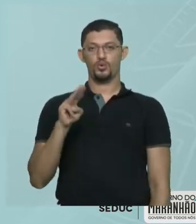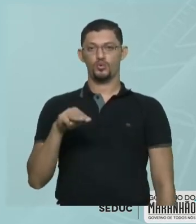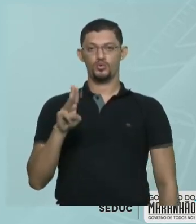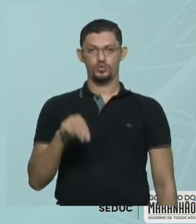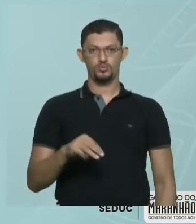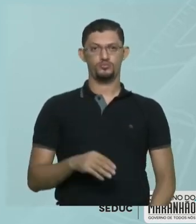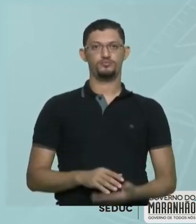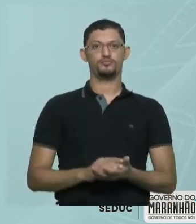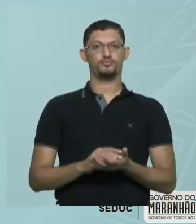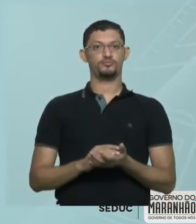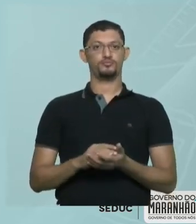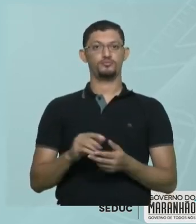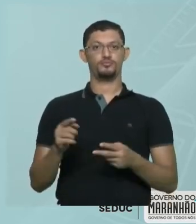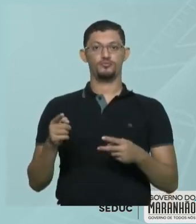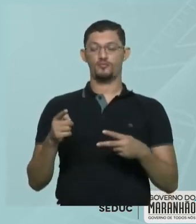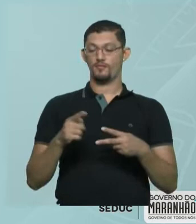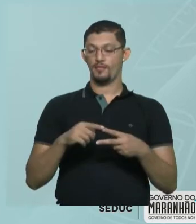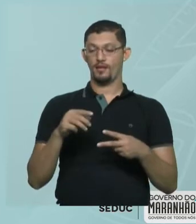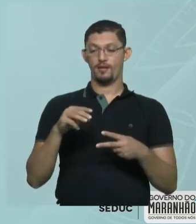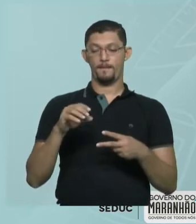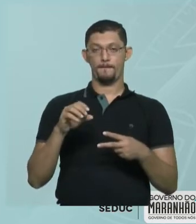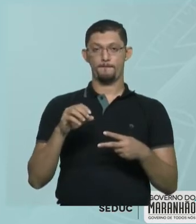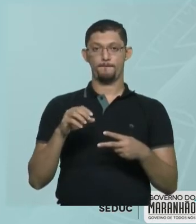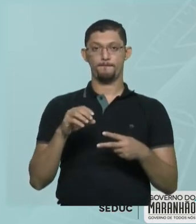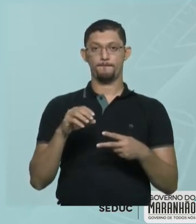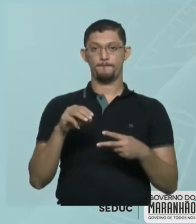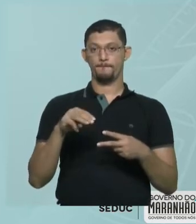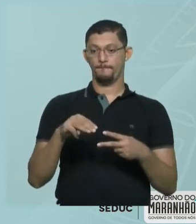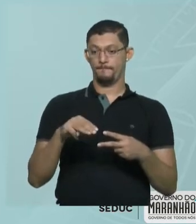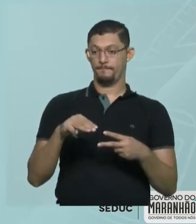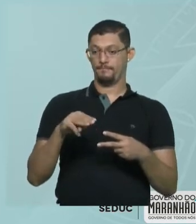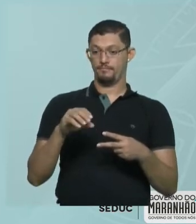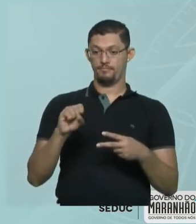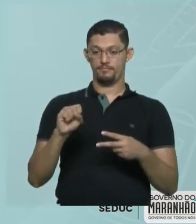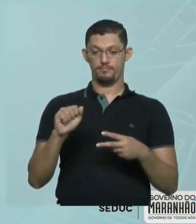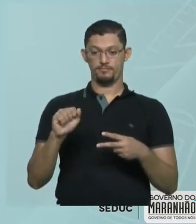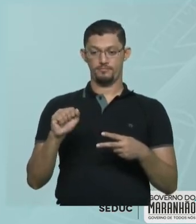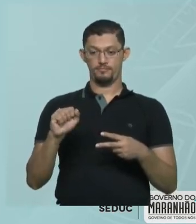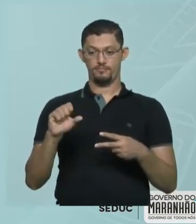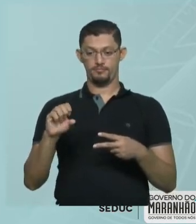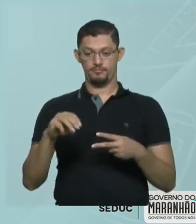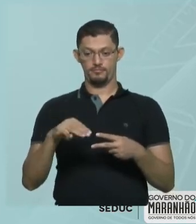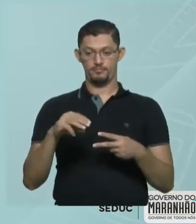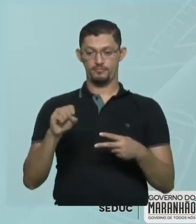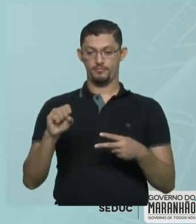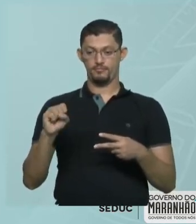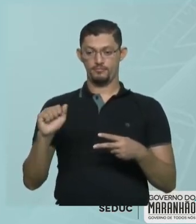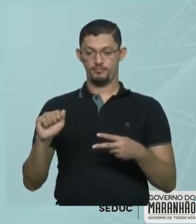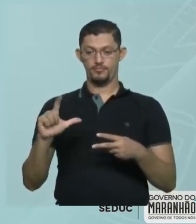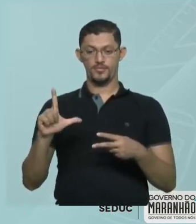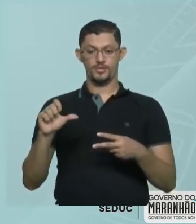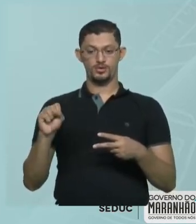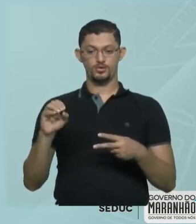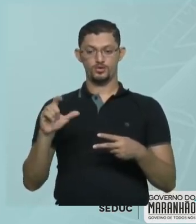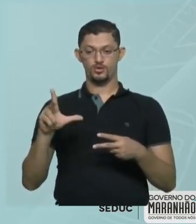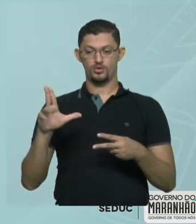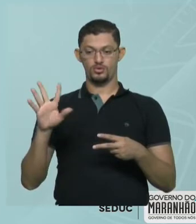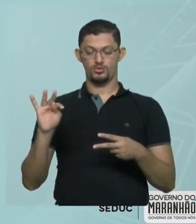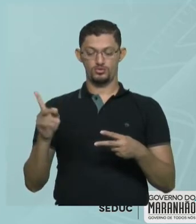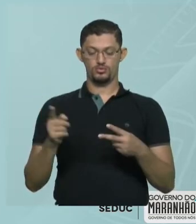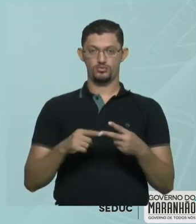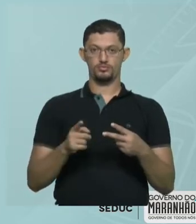a massa do soluto pelo volume da solução. Ok? Só que ele quer para calcular a molaridade.